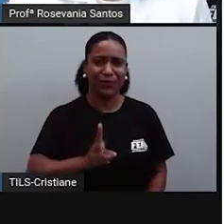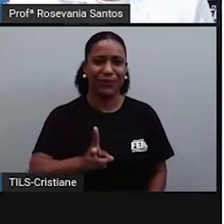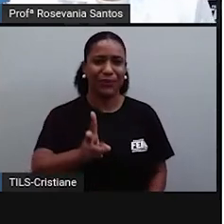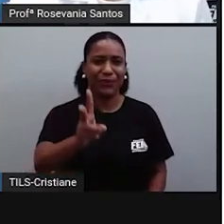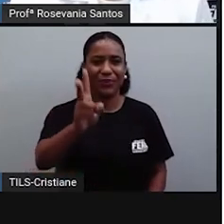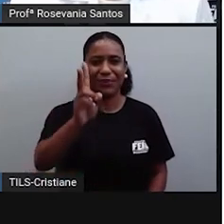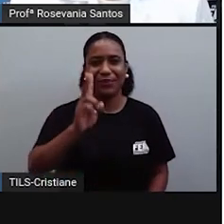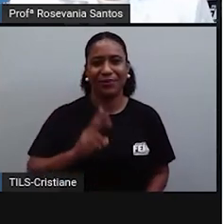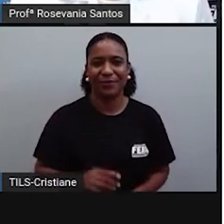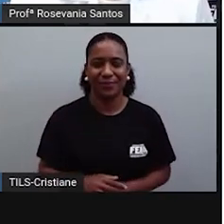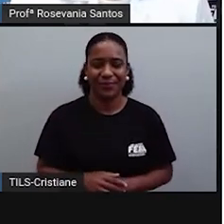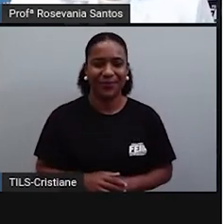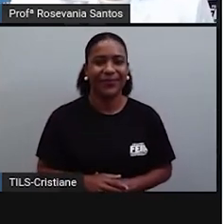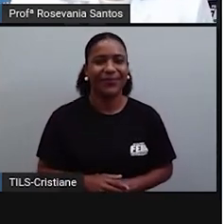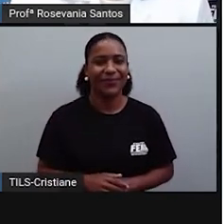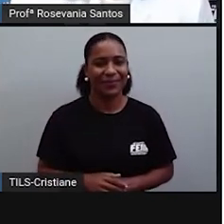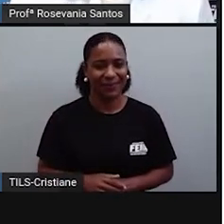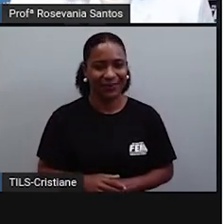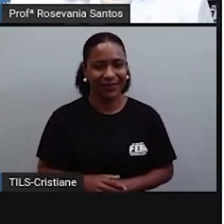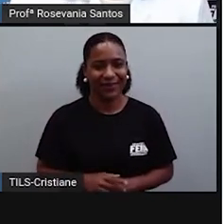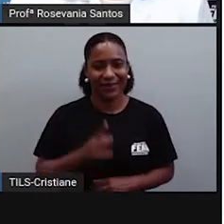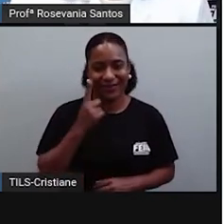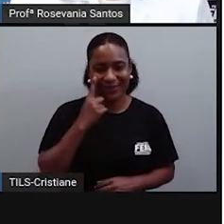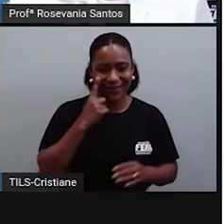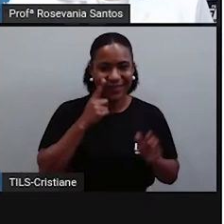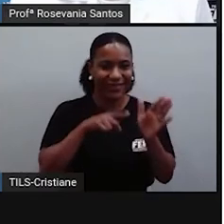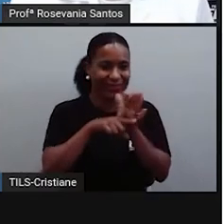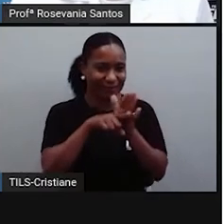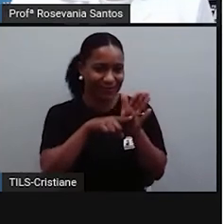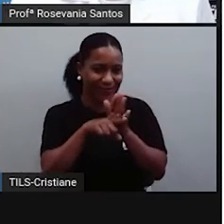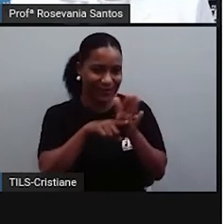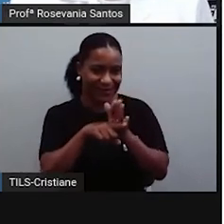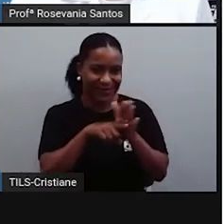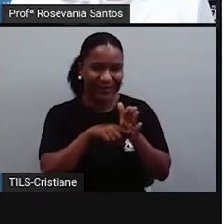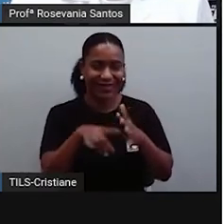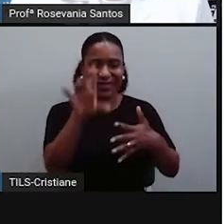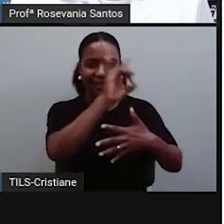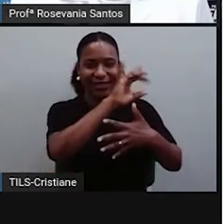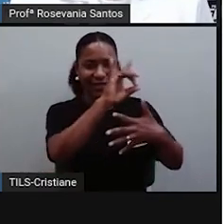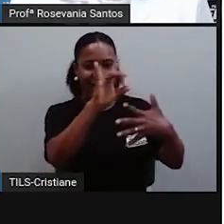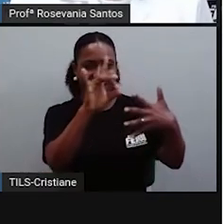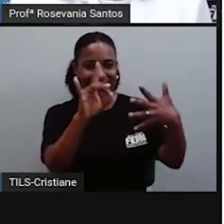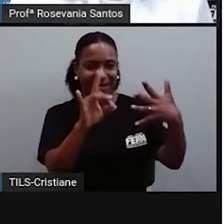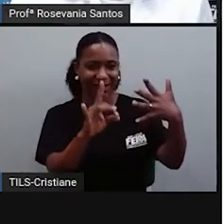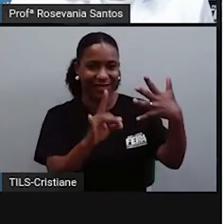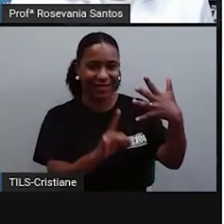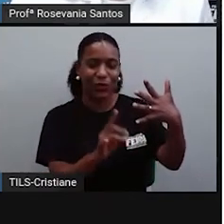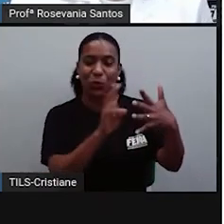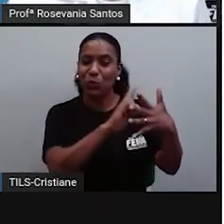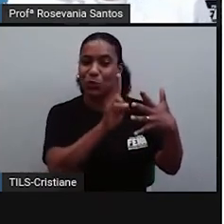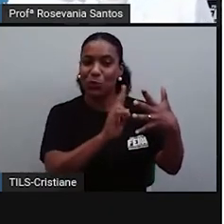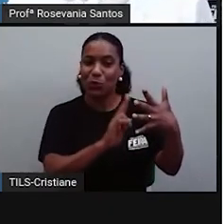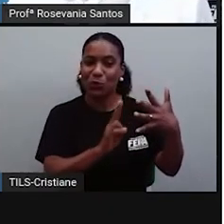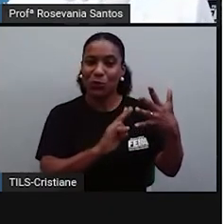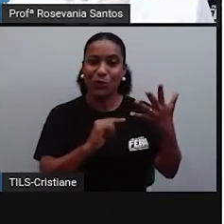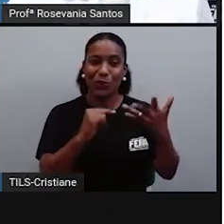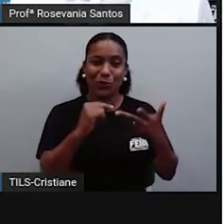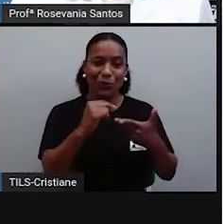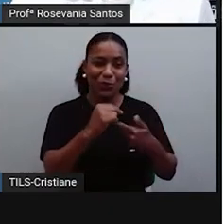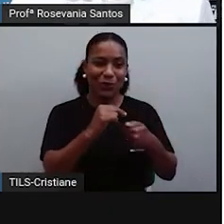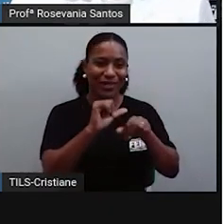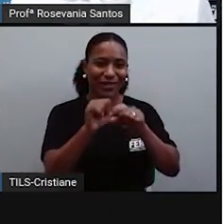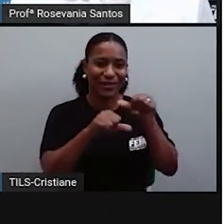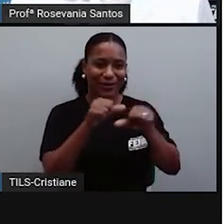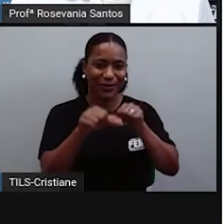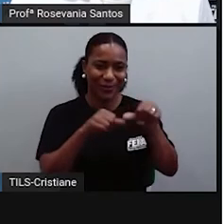pena dar a intenção de cidadinha maior, para saber por que cada um deles aí mudou, né? A história deles. Porque o moço não tinha lá. A história